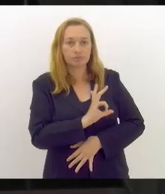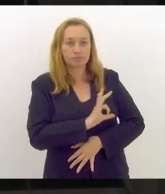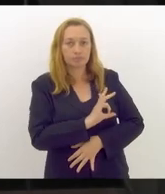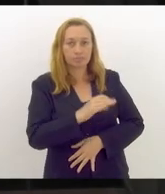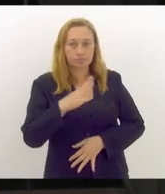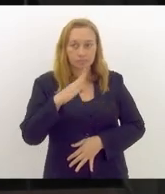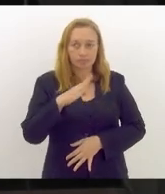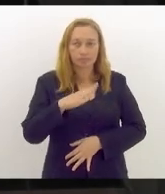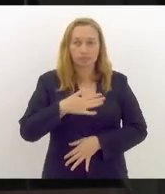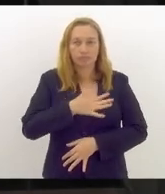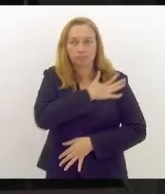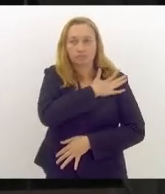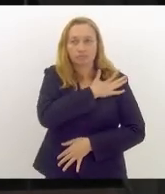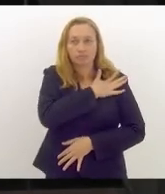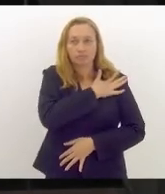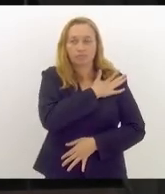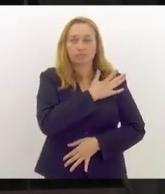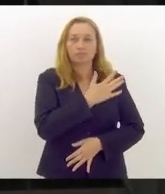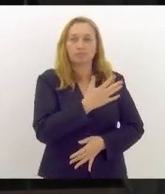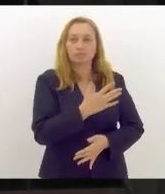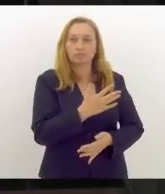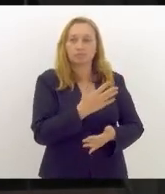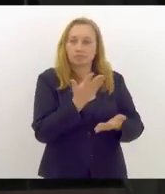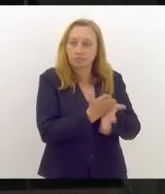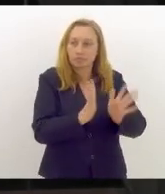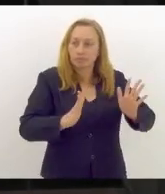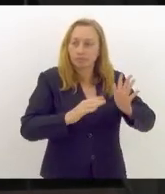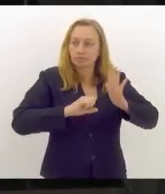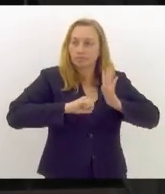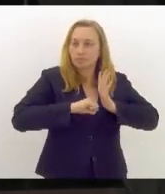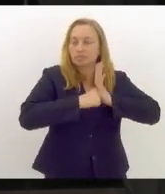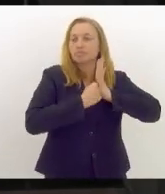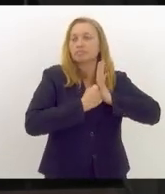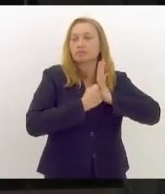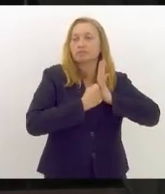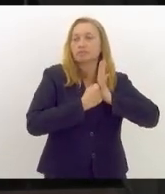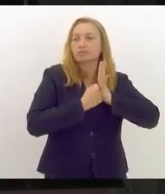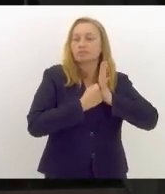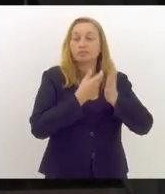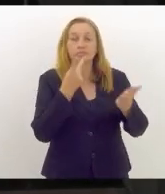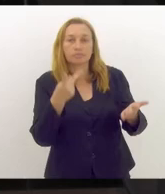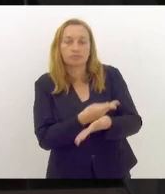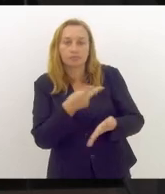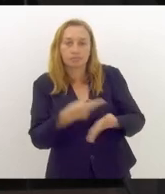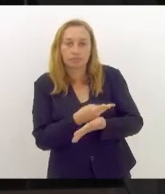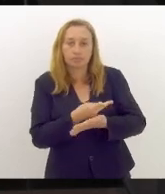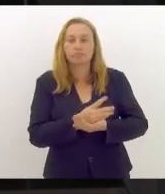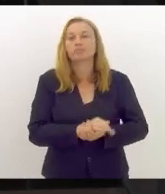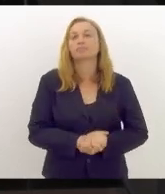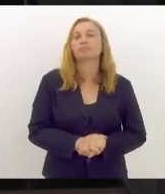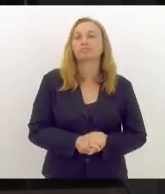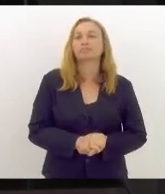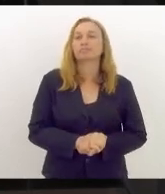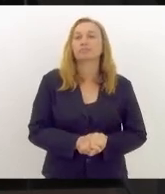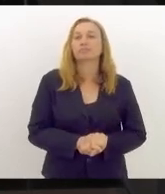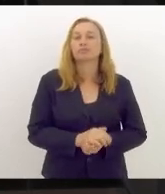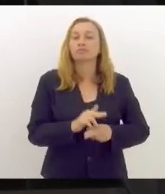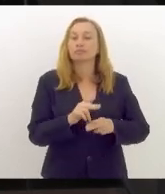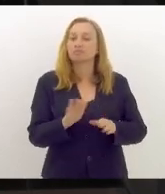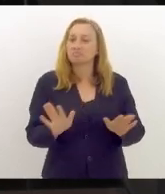para desfazer esses bloqueios ilegais, porque a